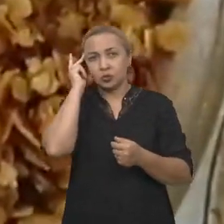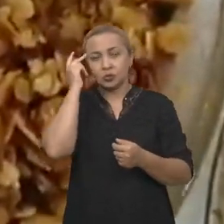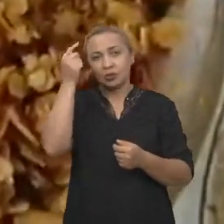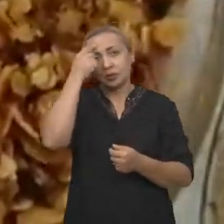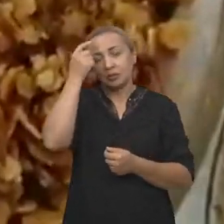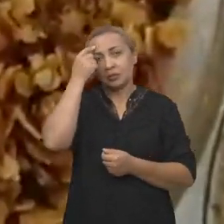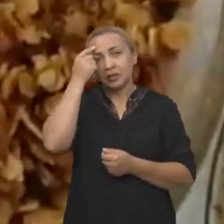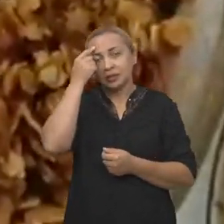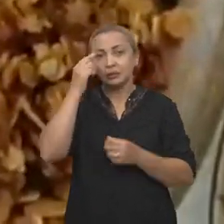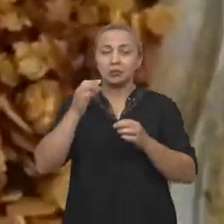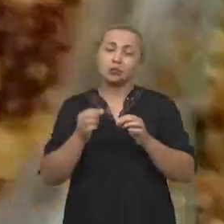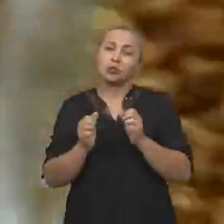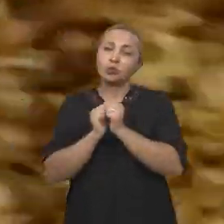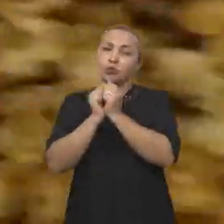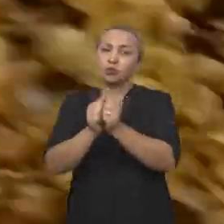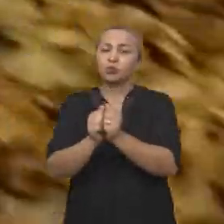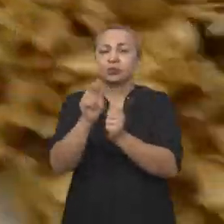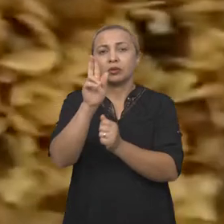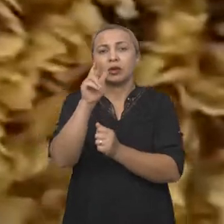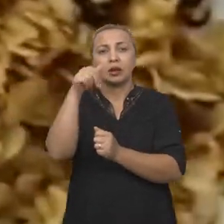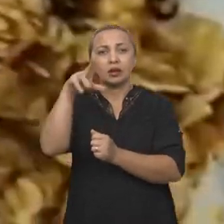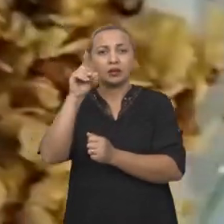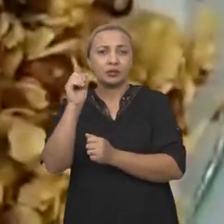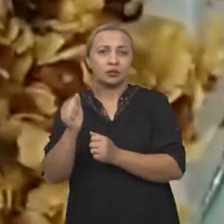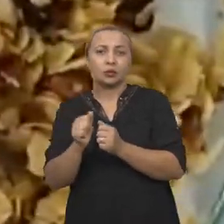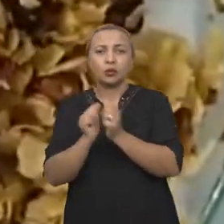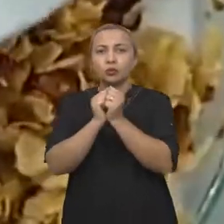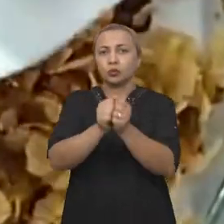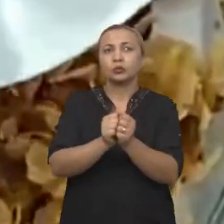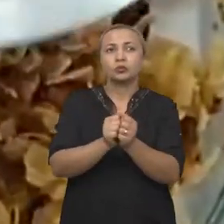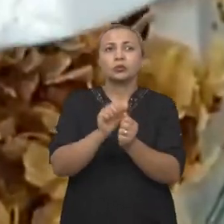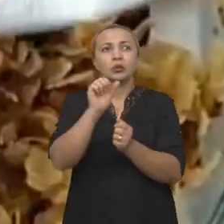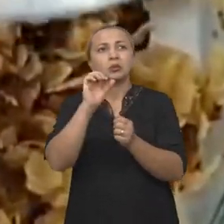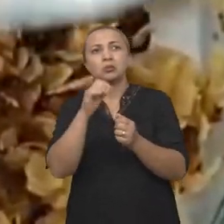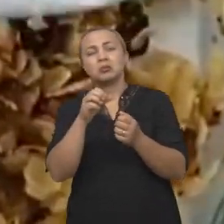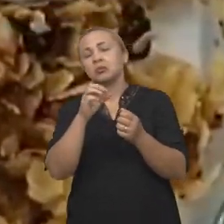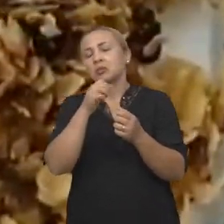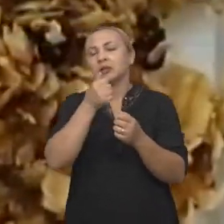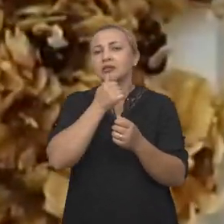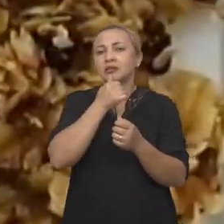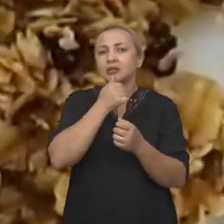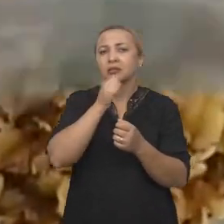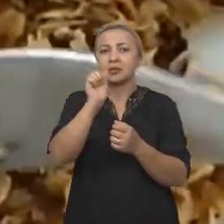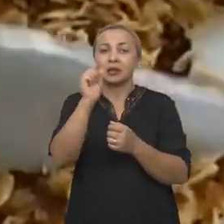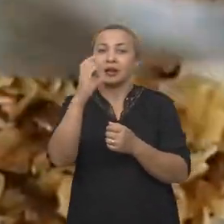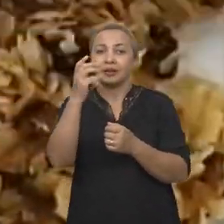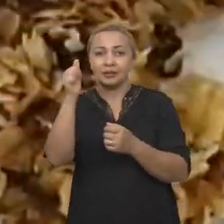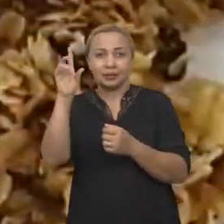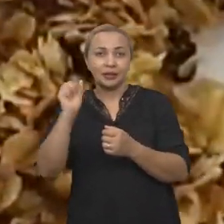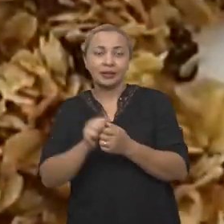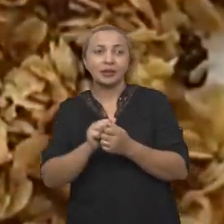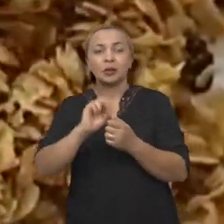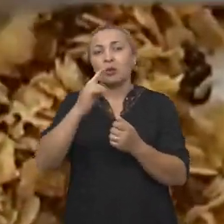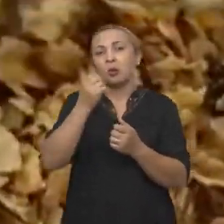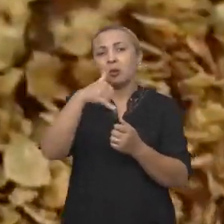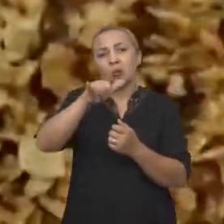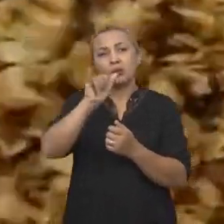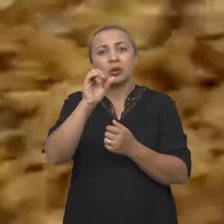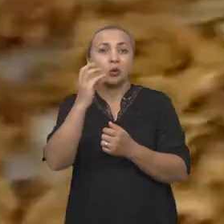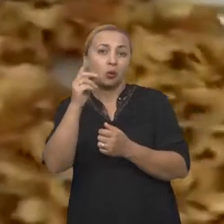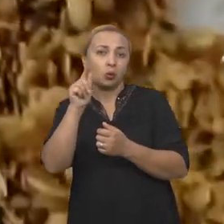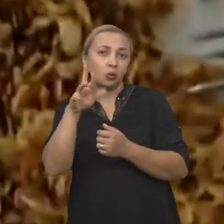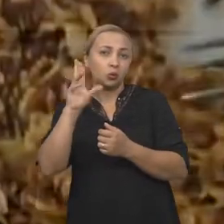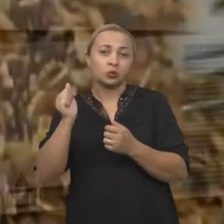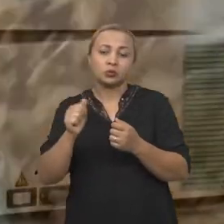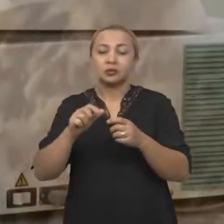muito em linkar a granola com outro tipo de produto, por exemplo, um açaí, um iogurte, porque as pessoas vão linkar um